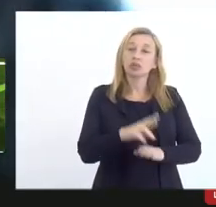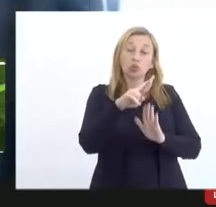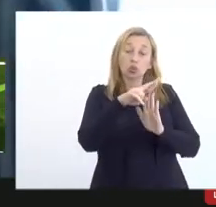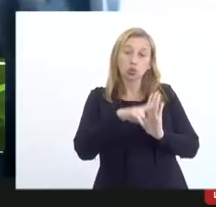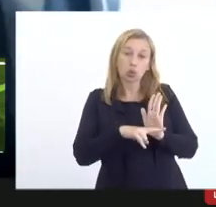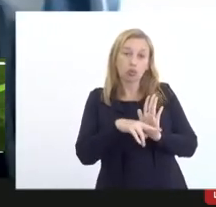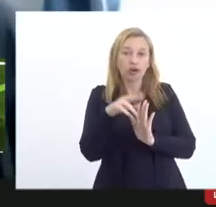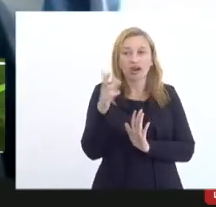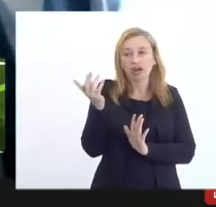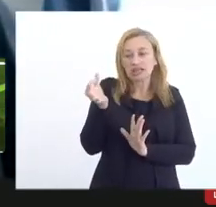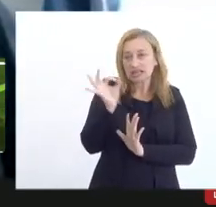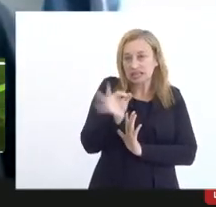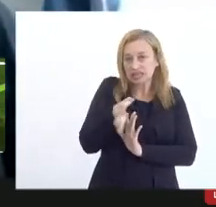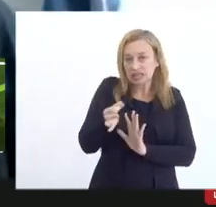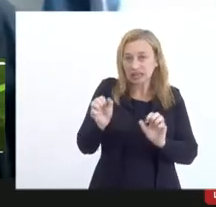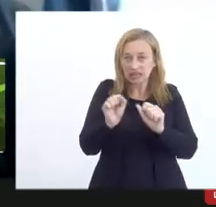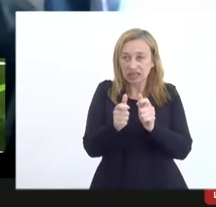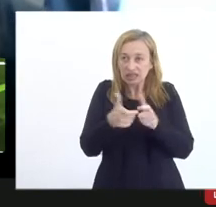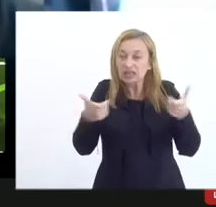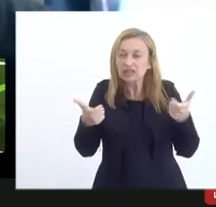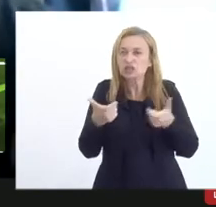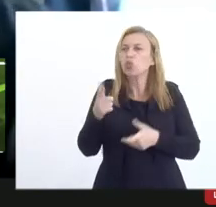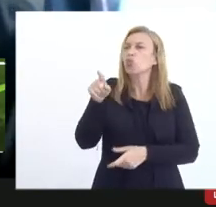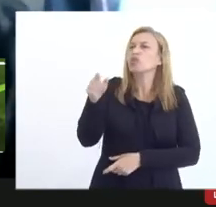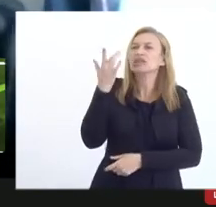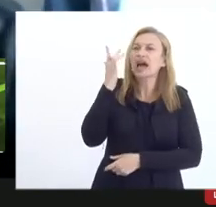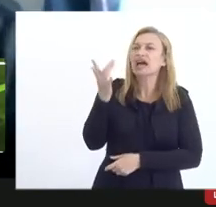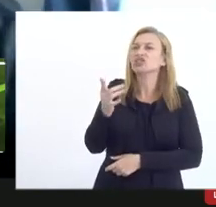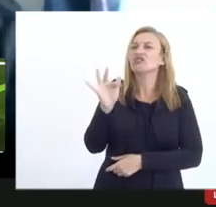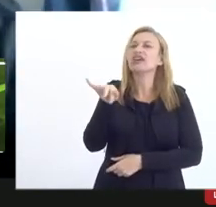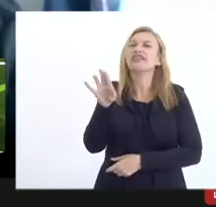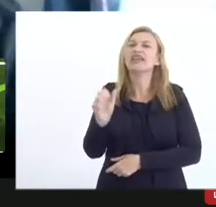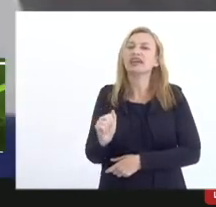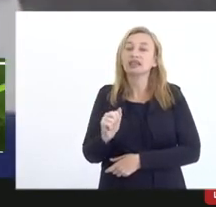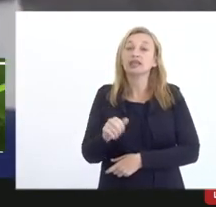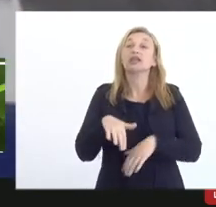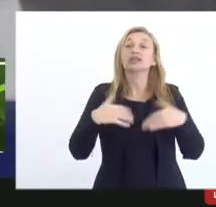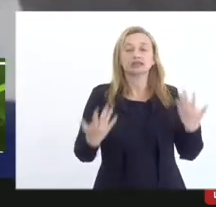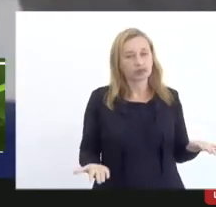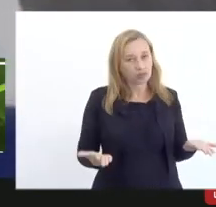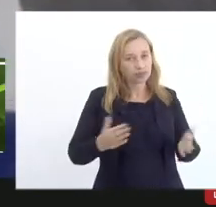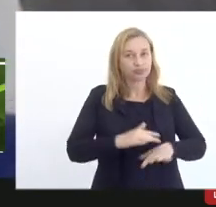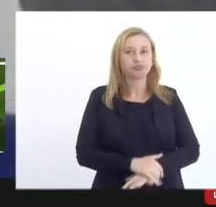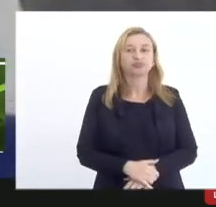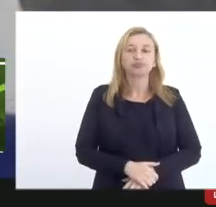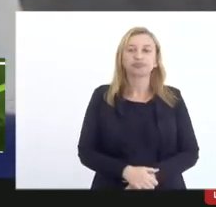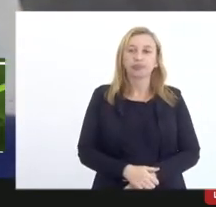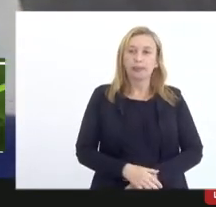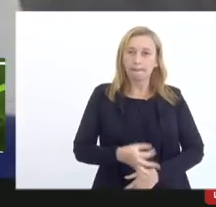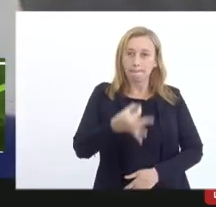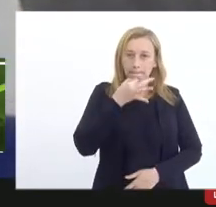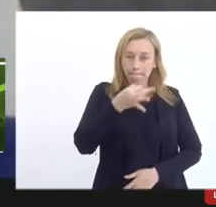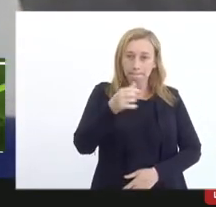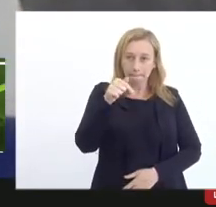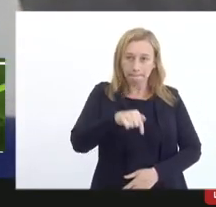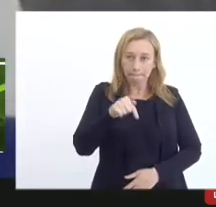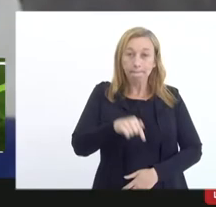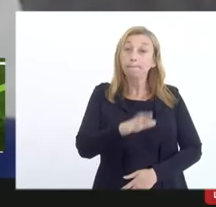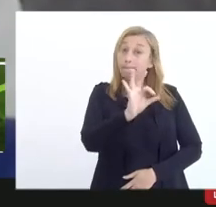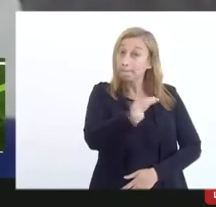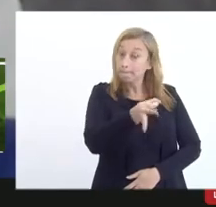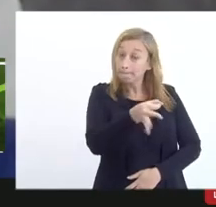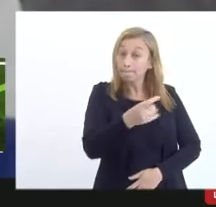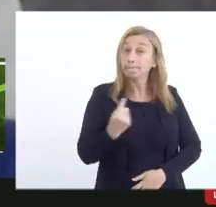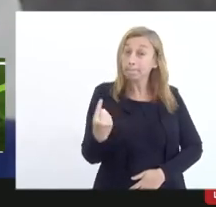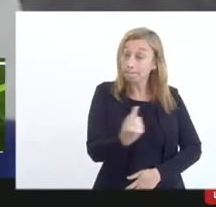legal ampla o que você acha Fernanda? então eu trouxe essa sugestão para cá justamente para que